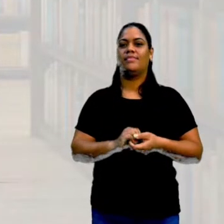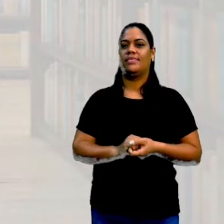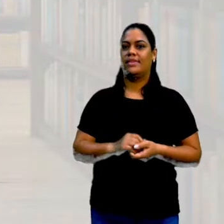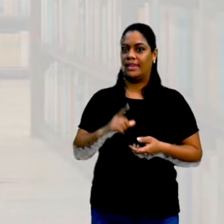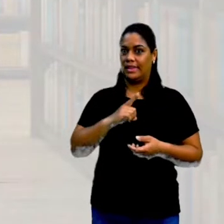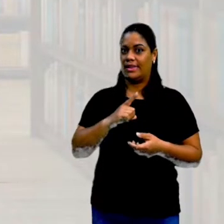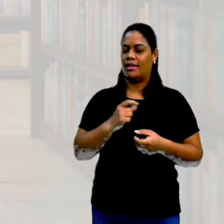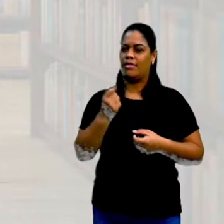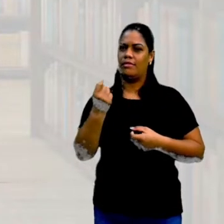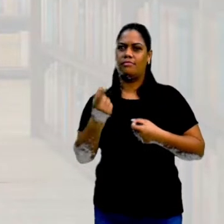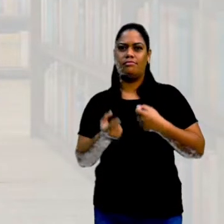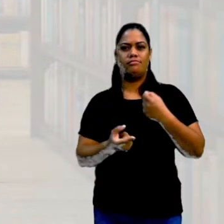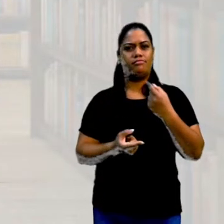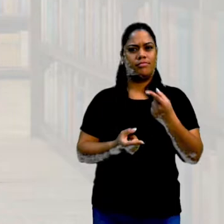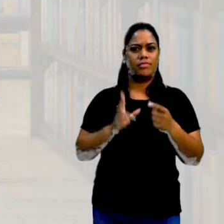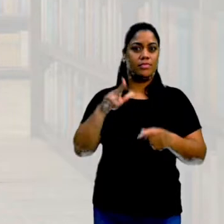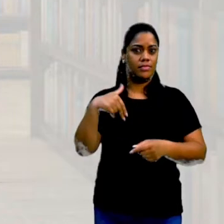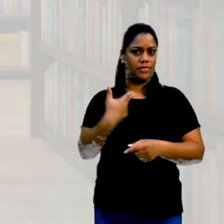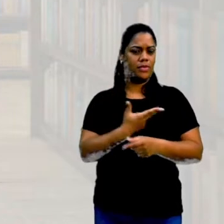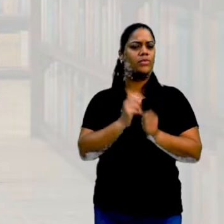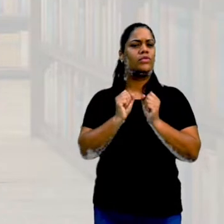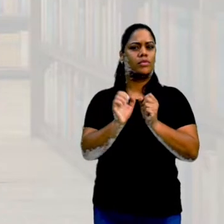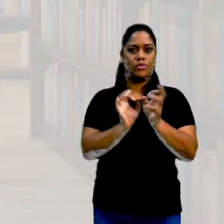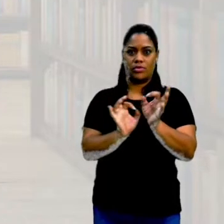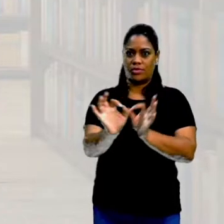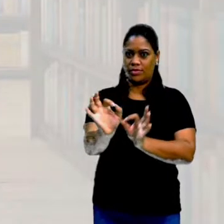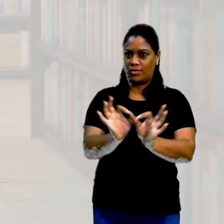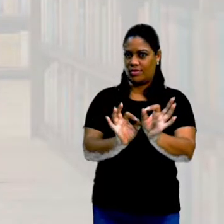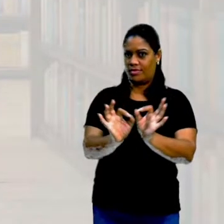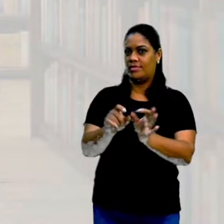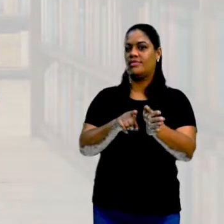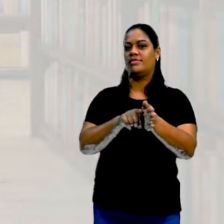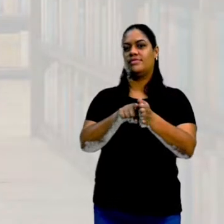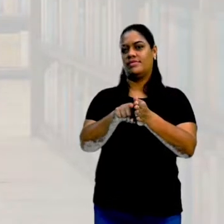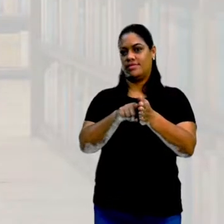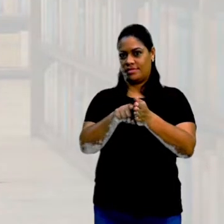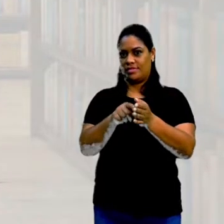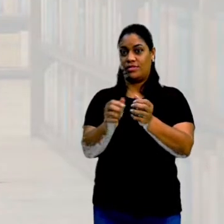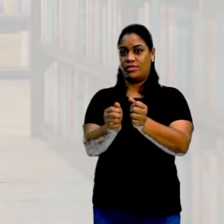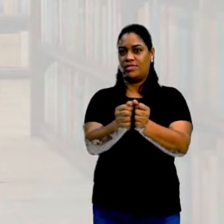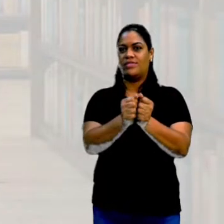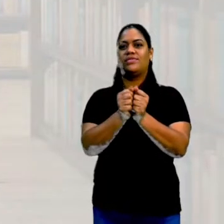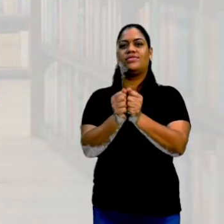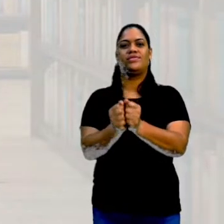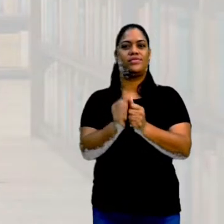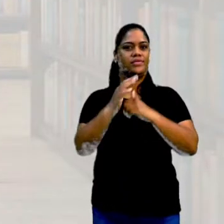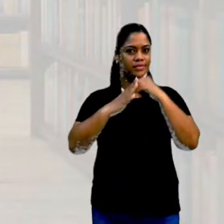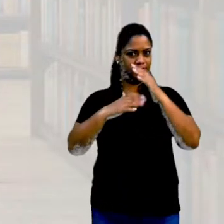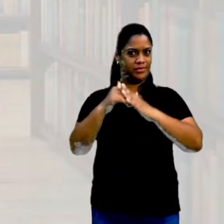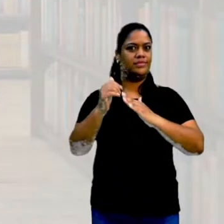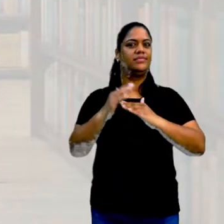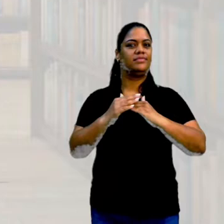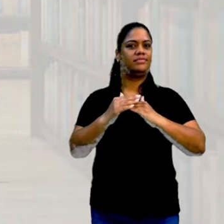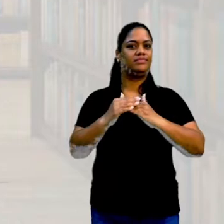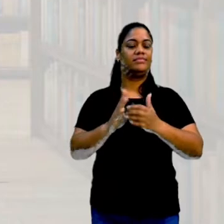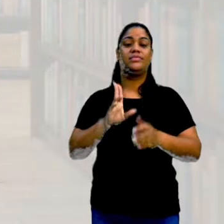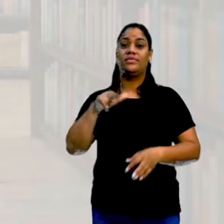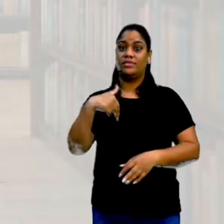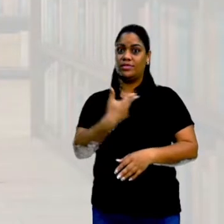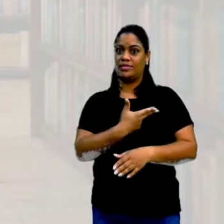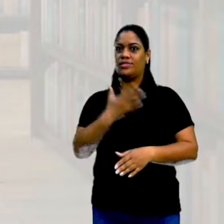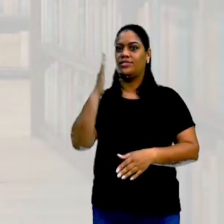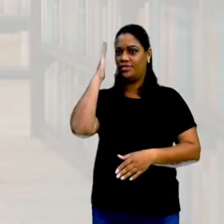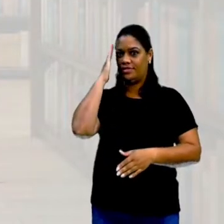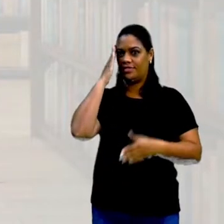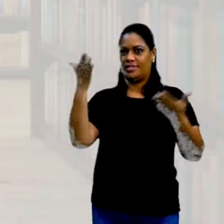alguns modos que a gente pode organizar essa pesquisa aqui junto com a Bia. E é isso que a gente vai